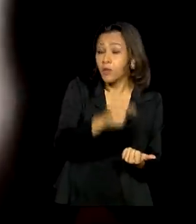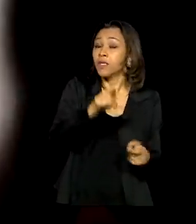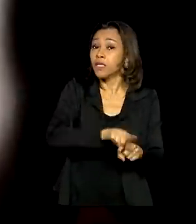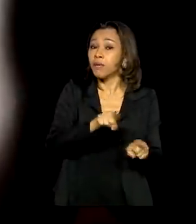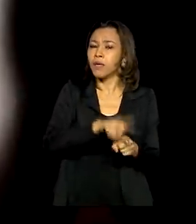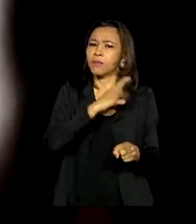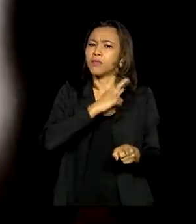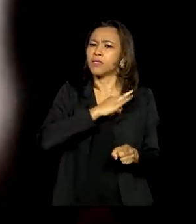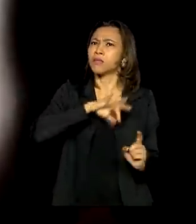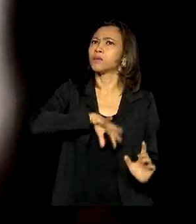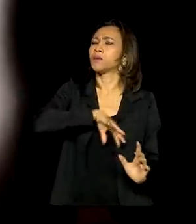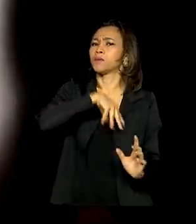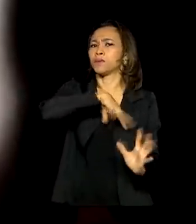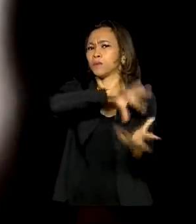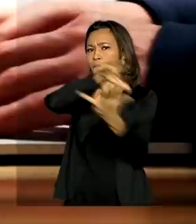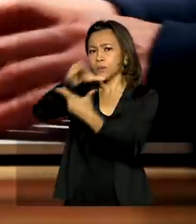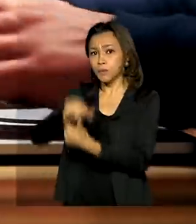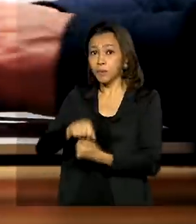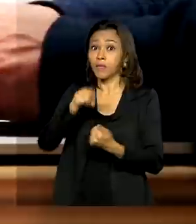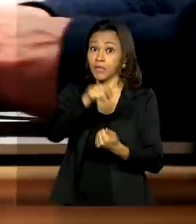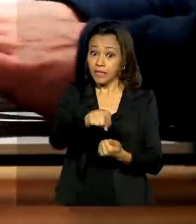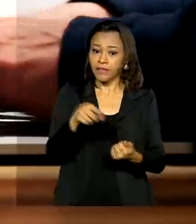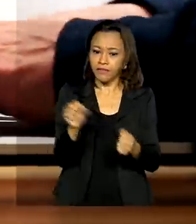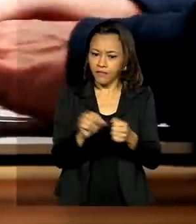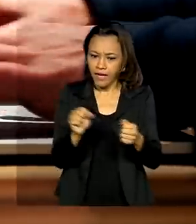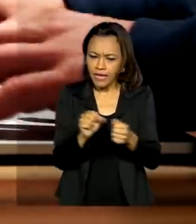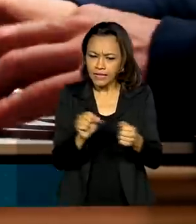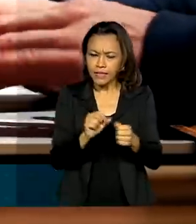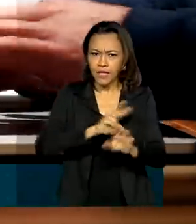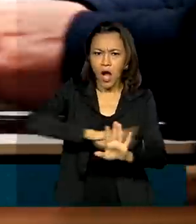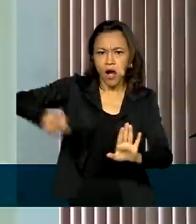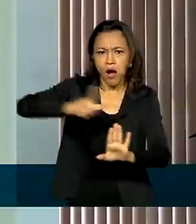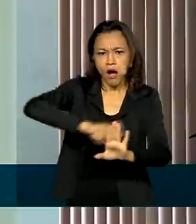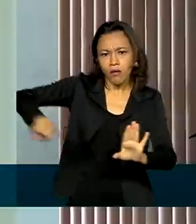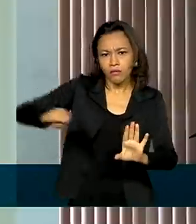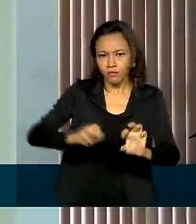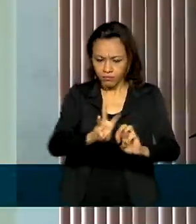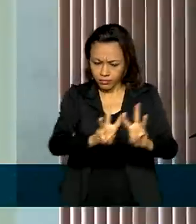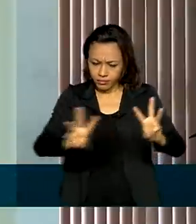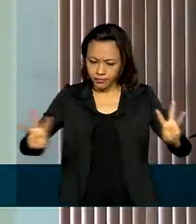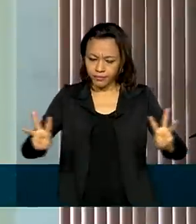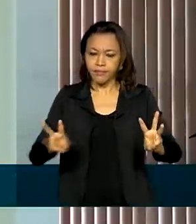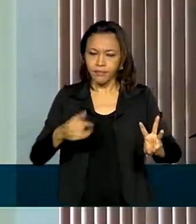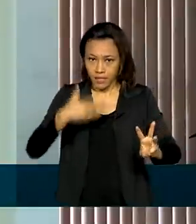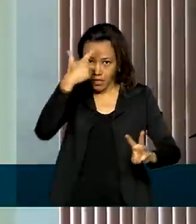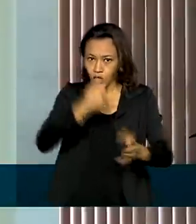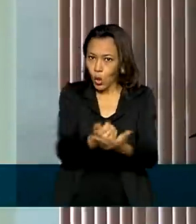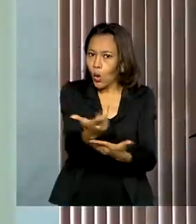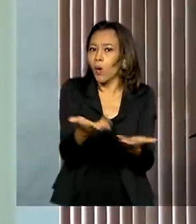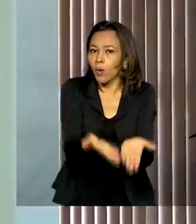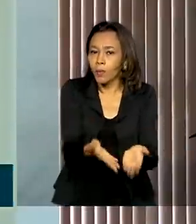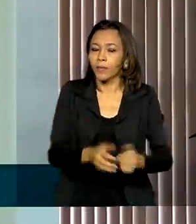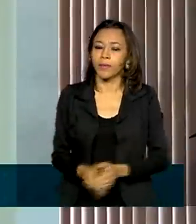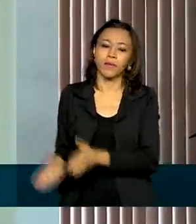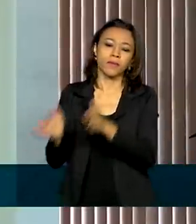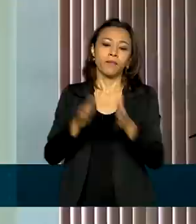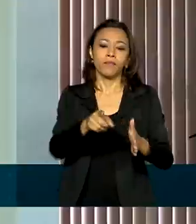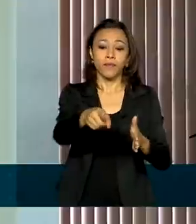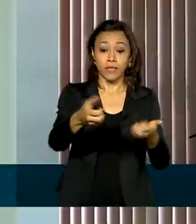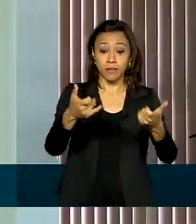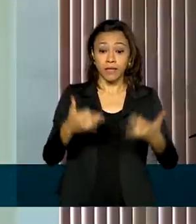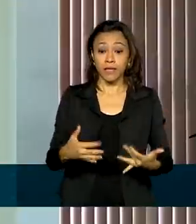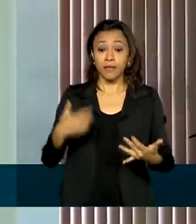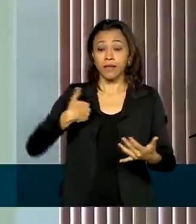combate a crimes cometidos contra o consumidor em transações internacionais. A tendência é que haja cada vez mais